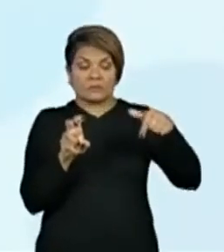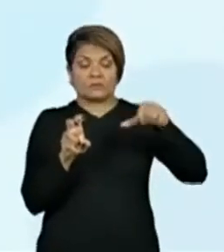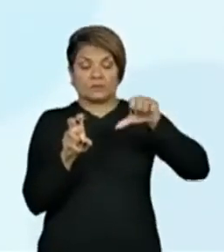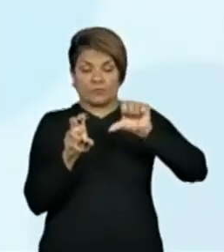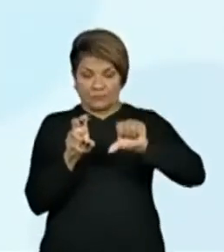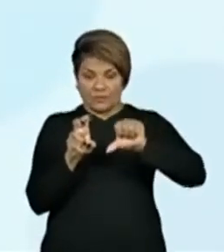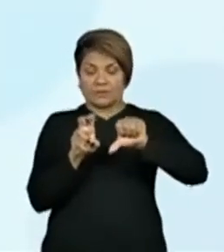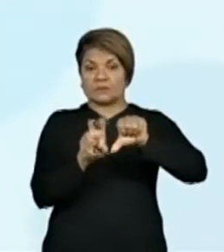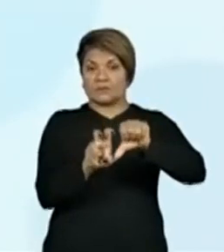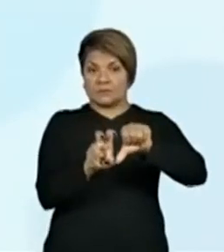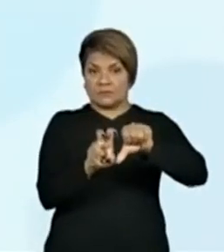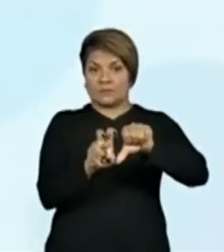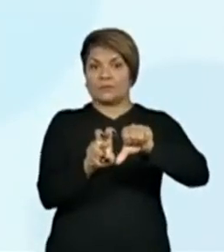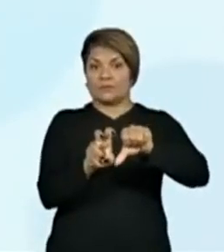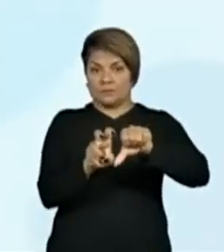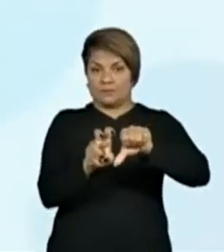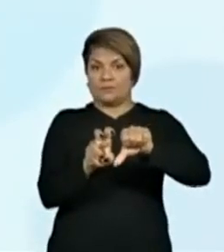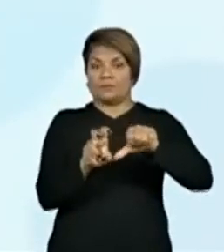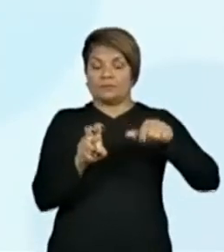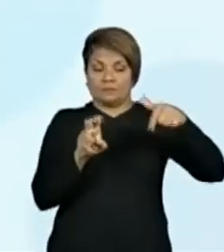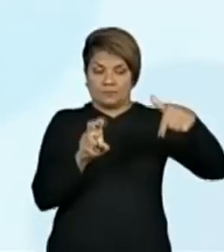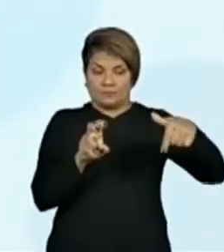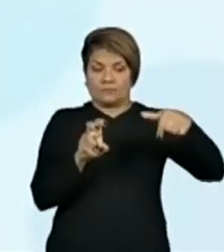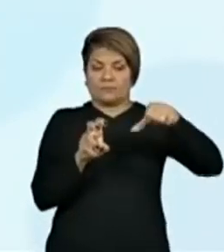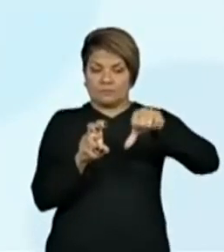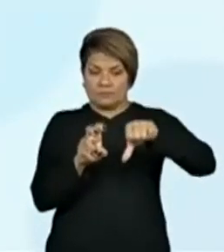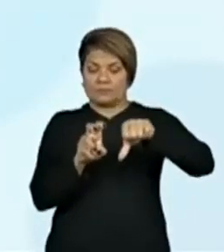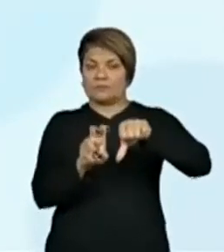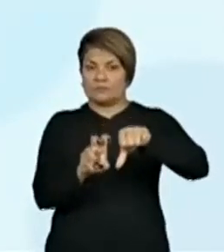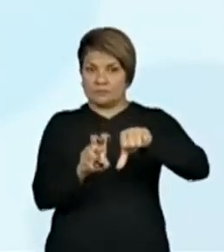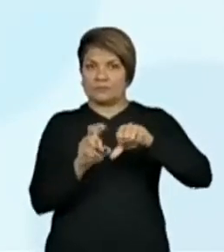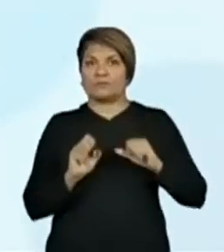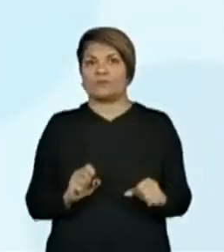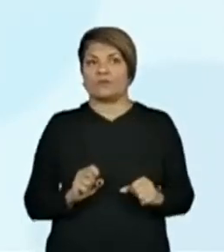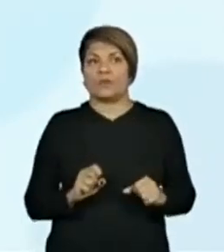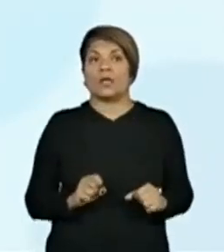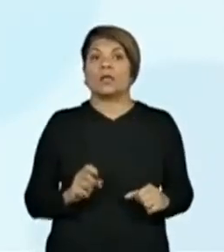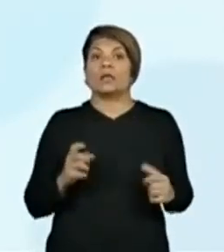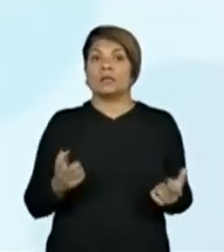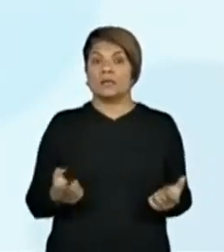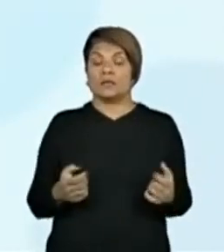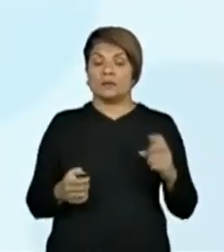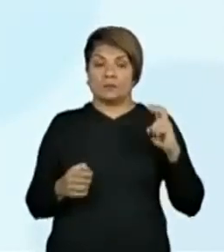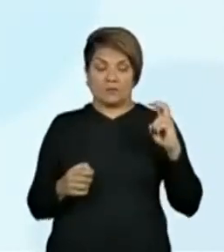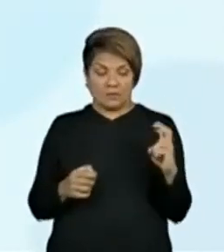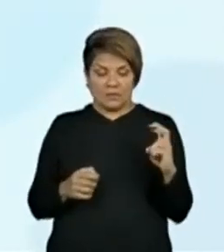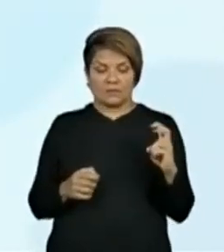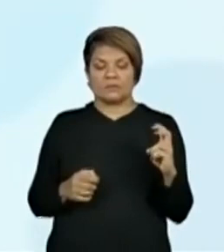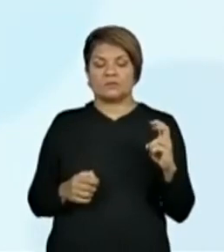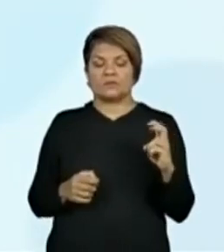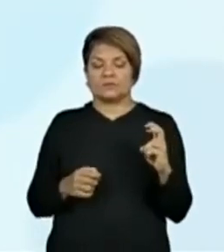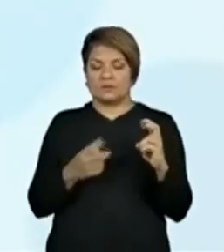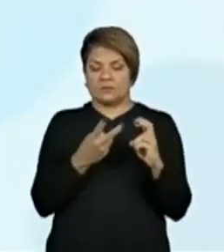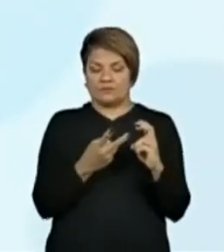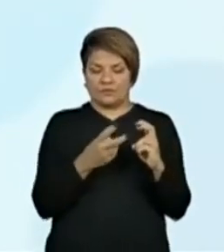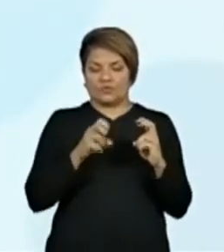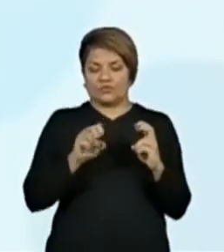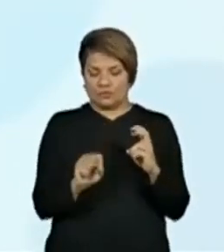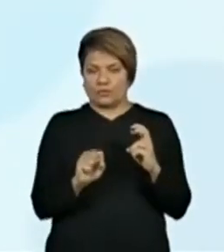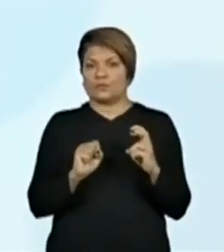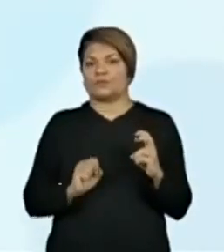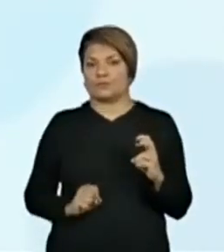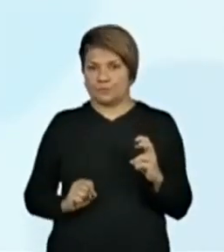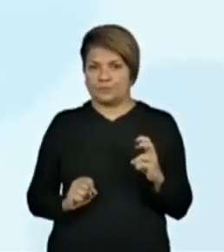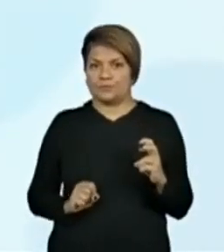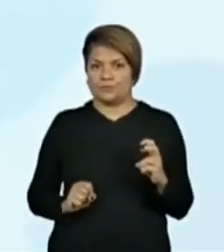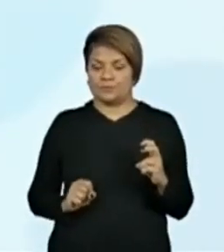e o algarismo 5 para formar o número 528. E agora, eu quero